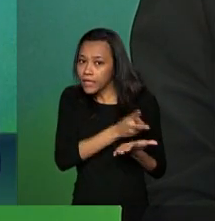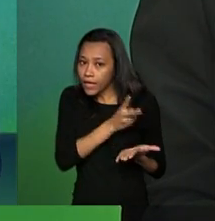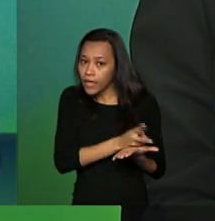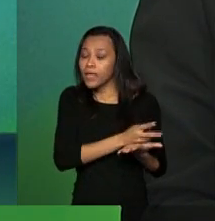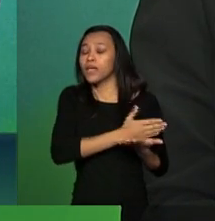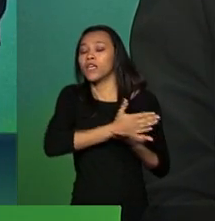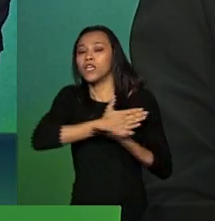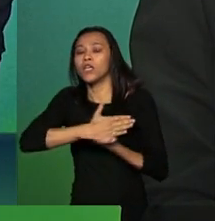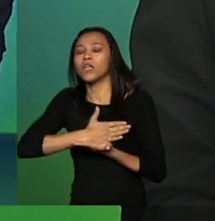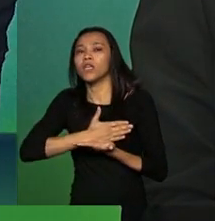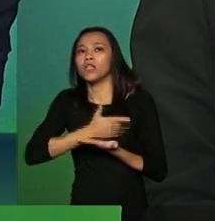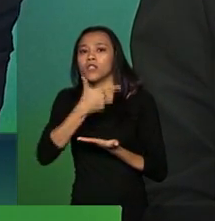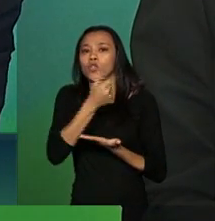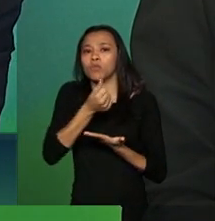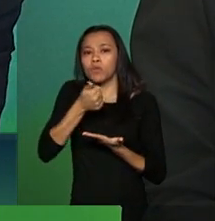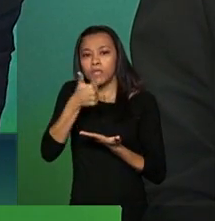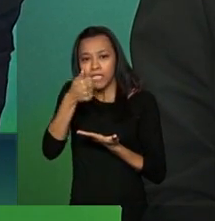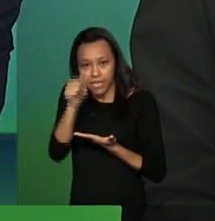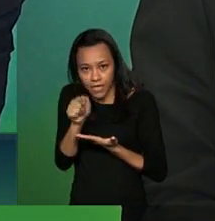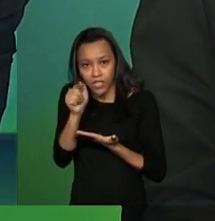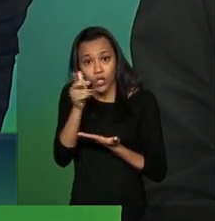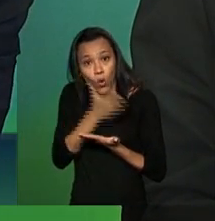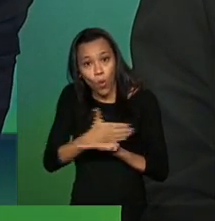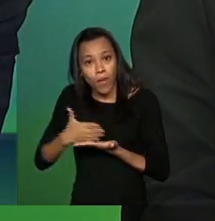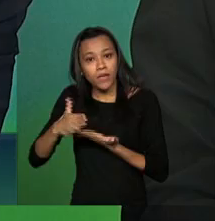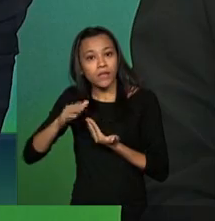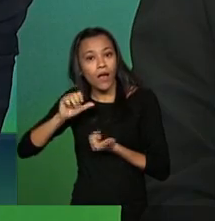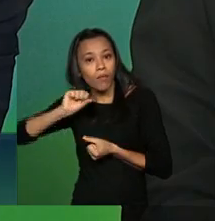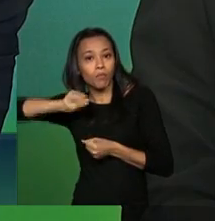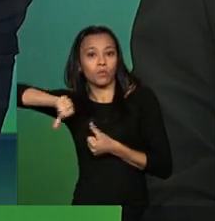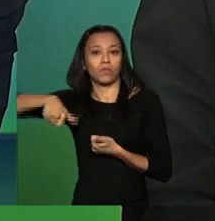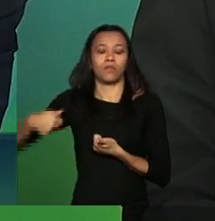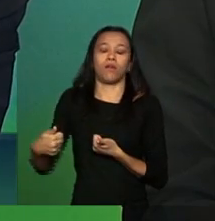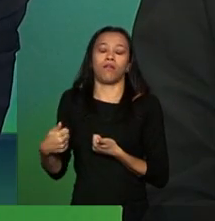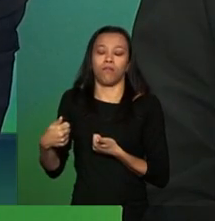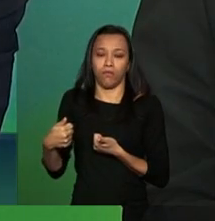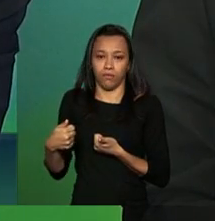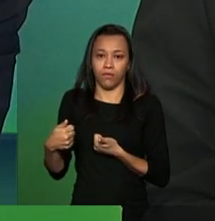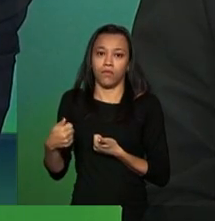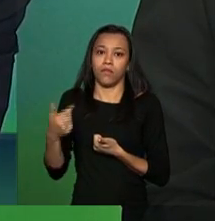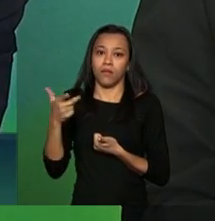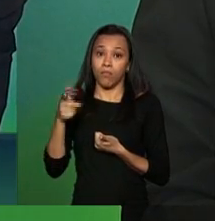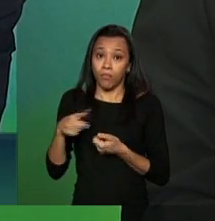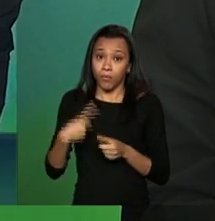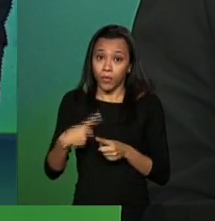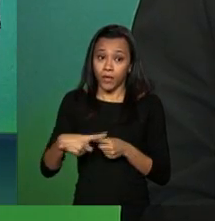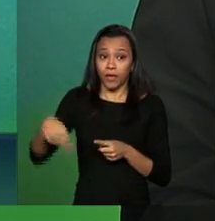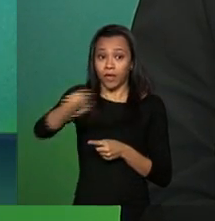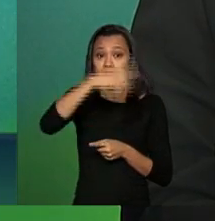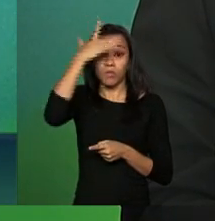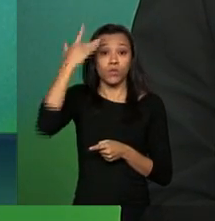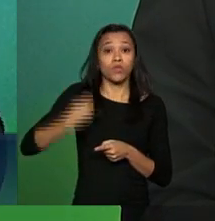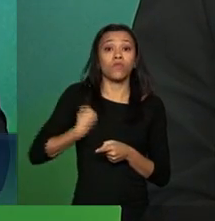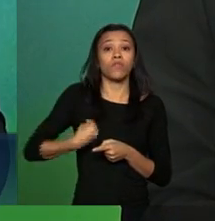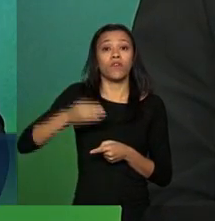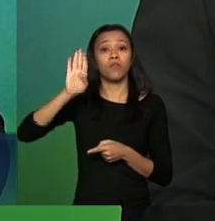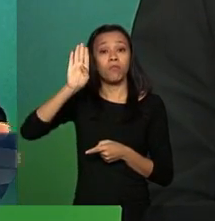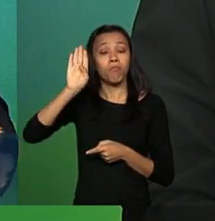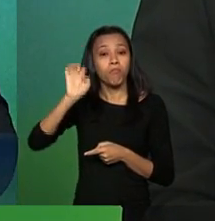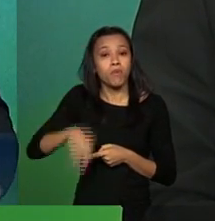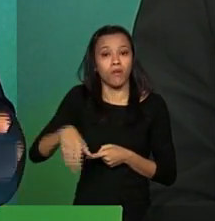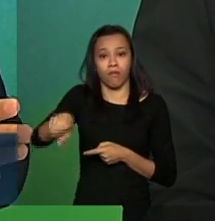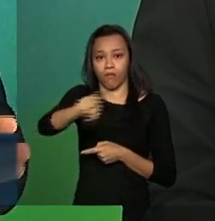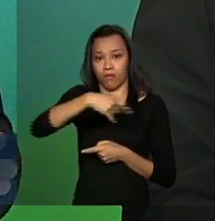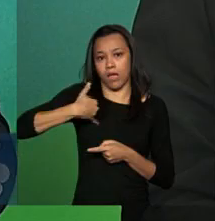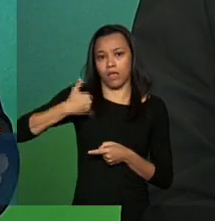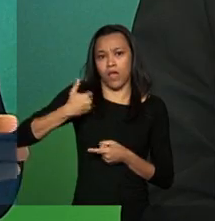2017 para incorporar este conceito de aumento da expectativa de sobrevida. Isso garante